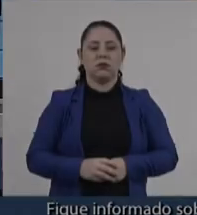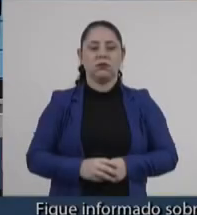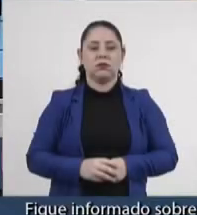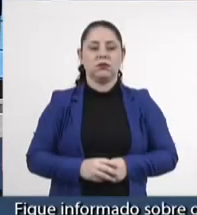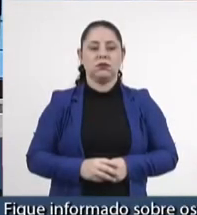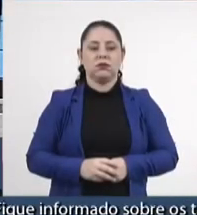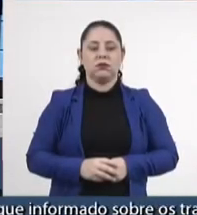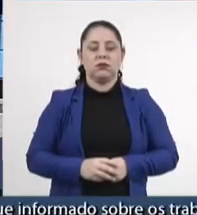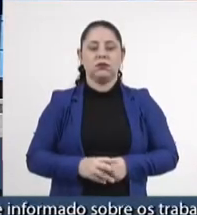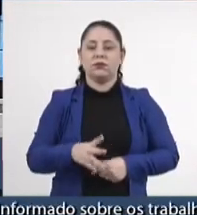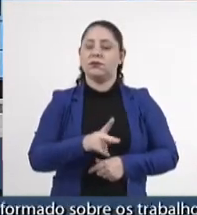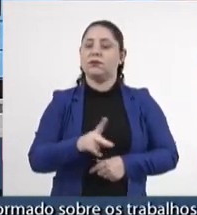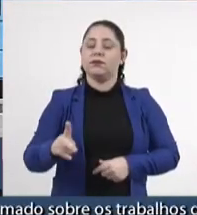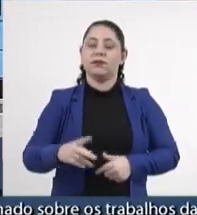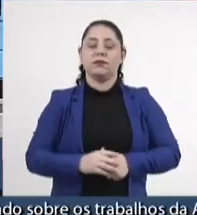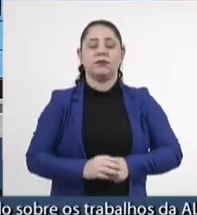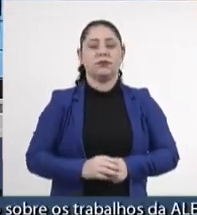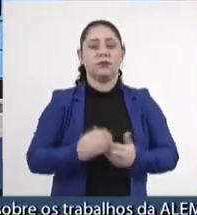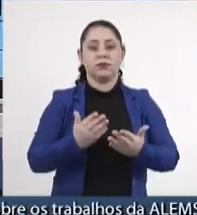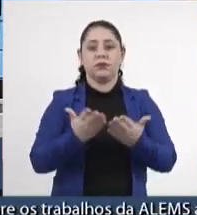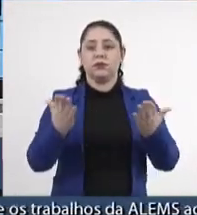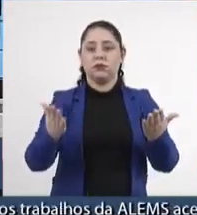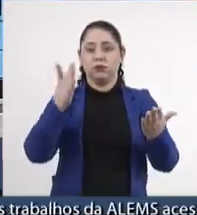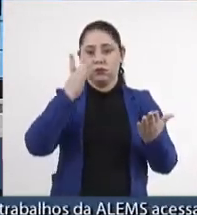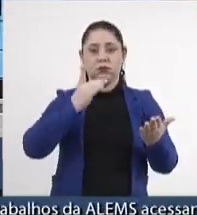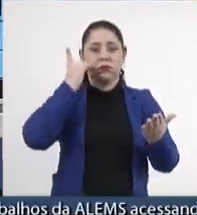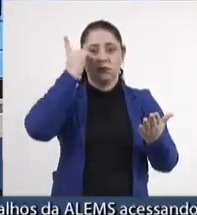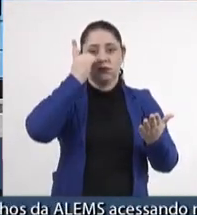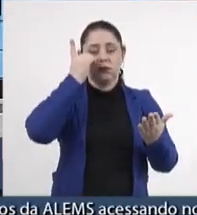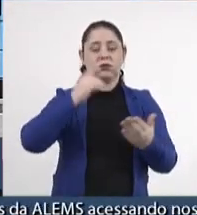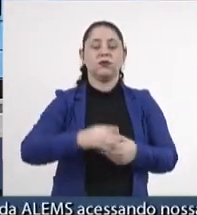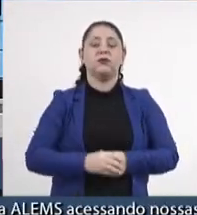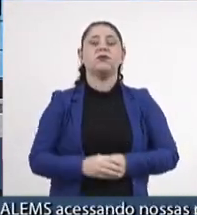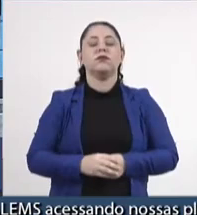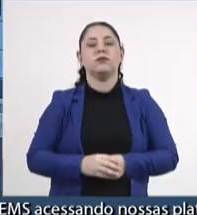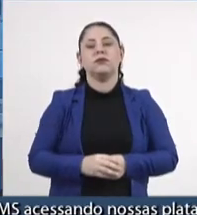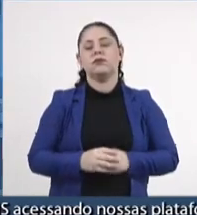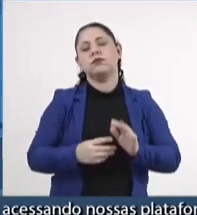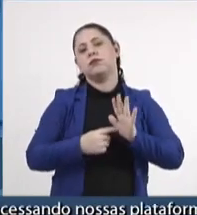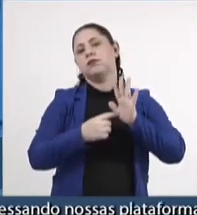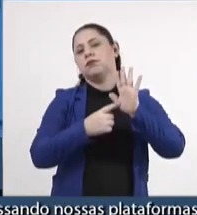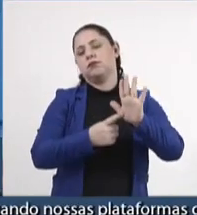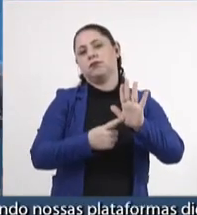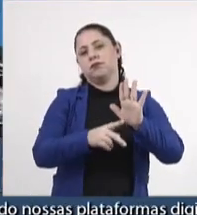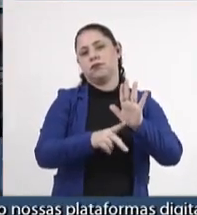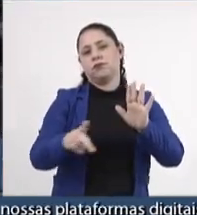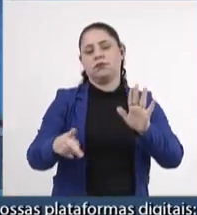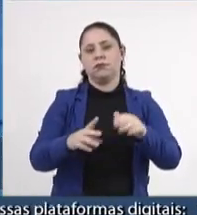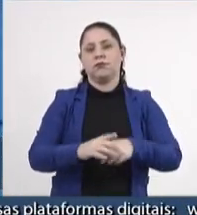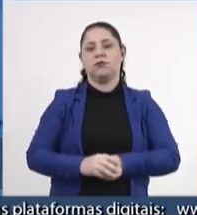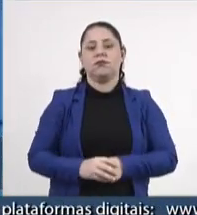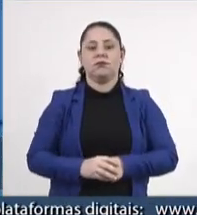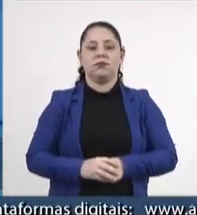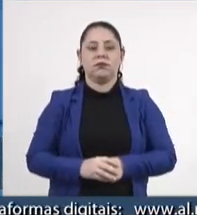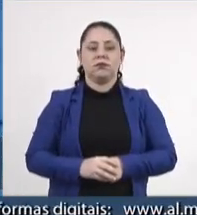Senhor presidente, nobres colegas deputados, quero aqui apresentar, senhor presidente,